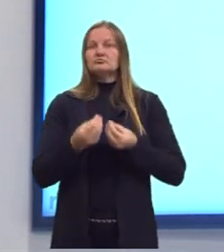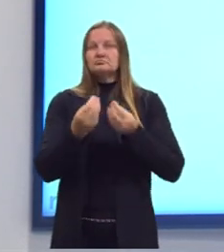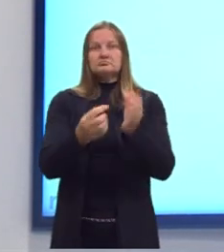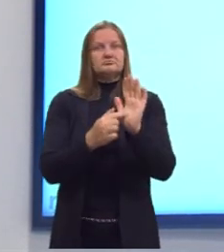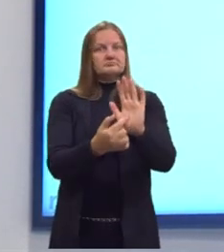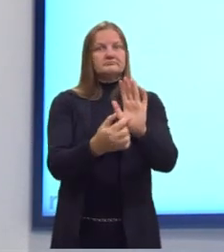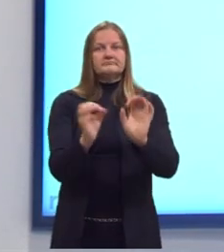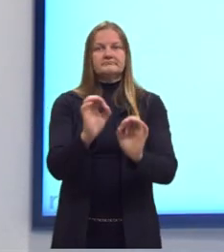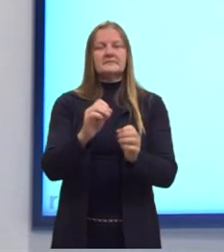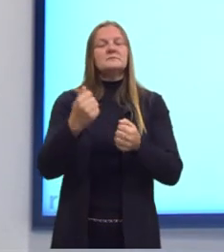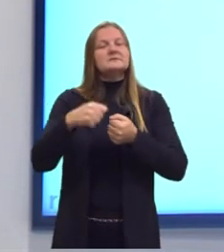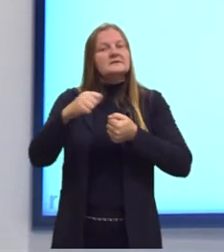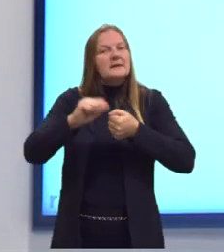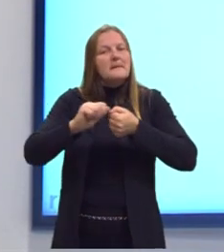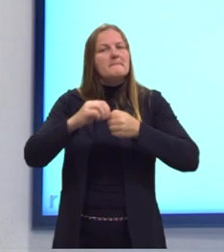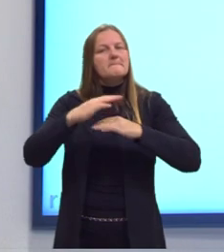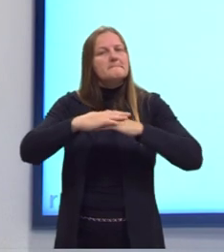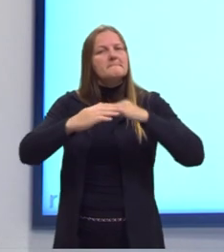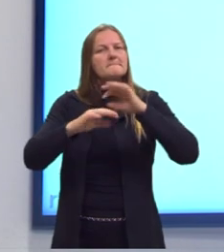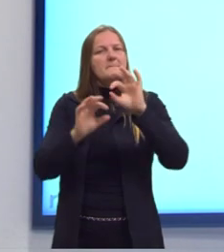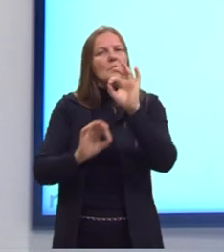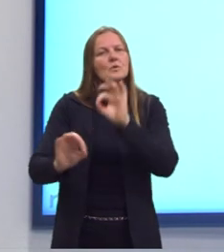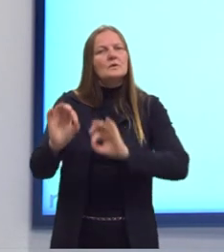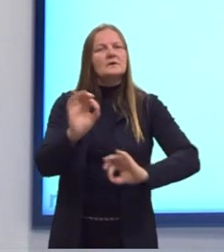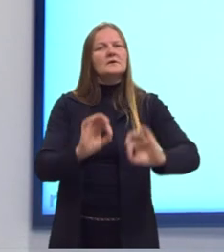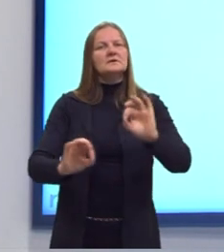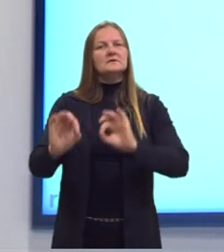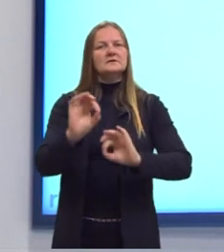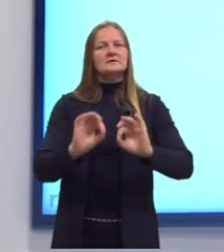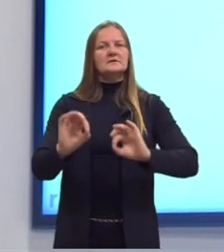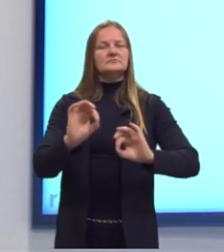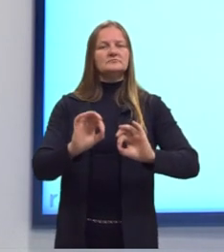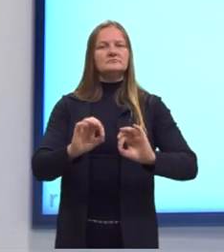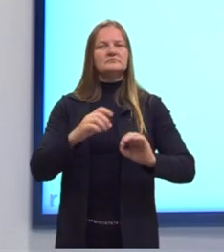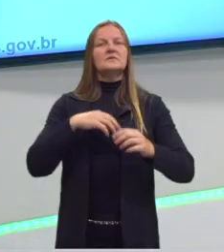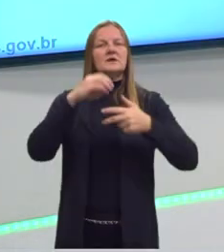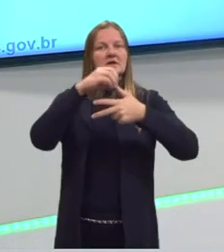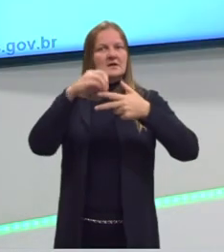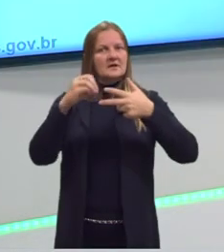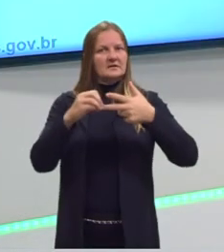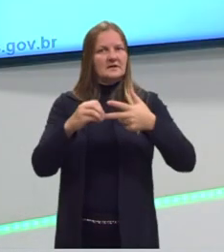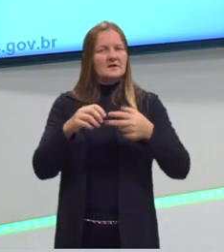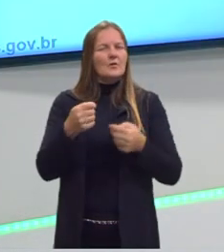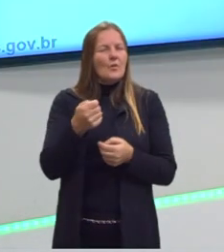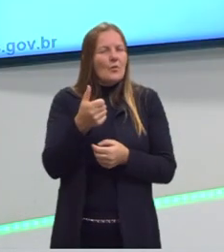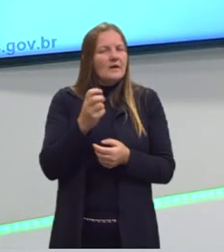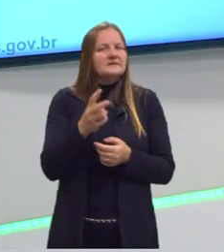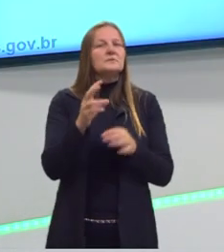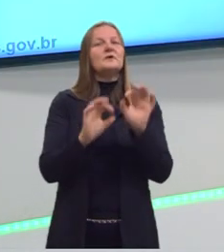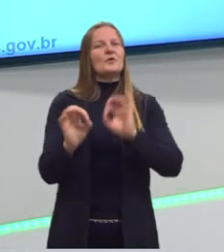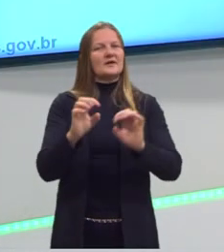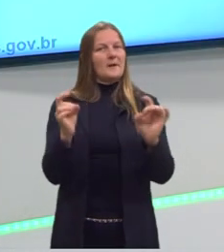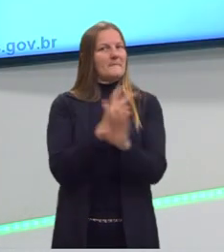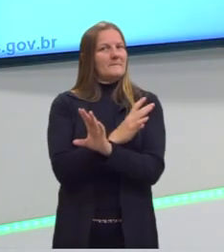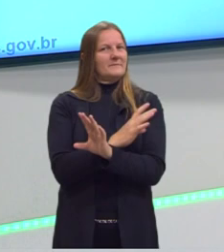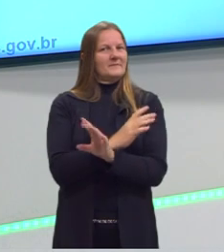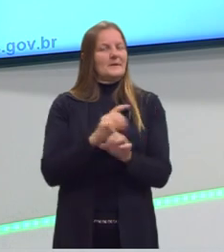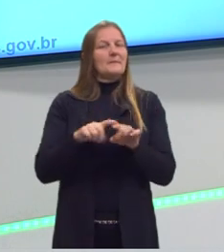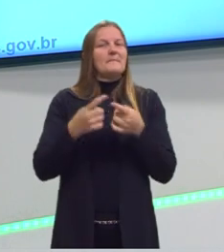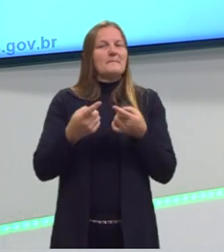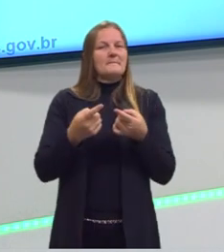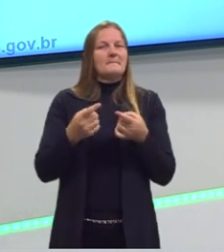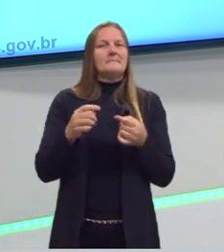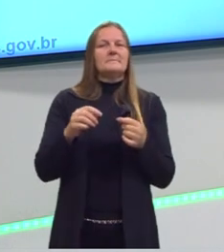eu preciso montá-la. Normalmente, nas questões do Enem, ela vem já a reação. O que